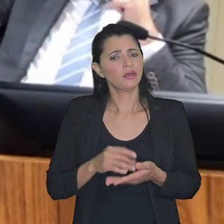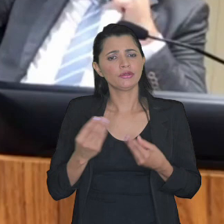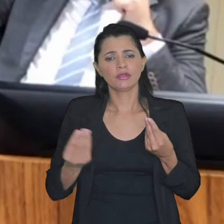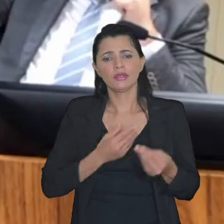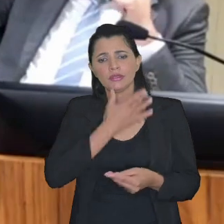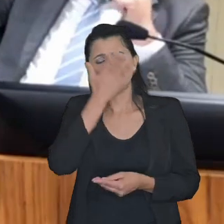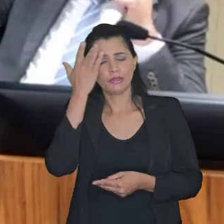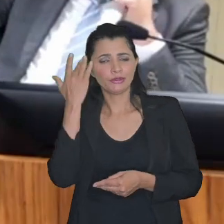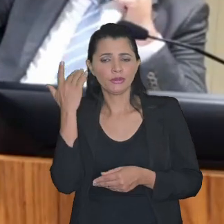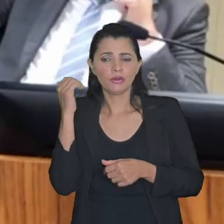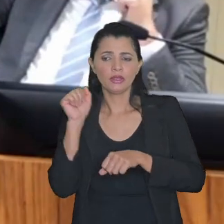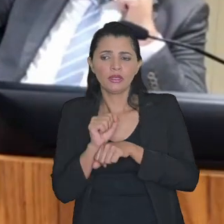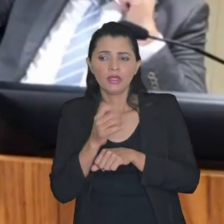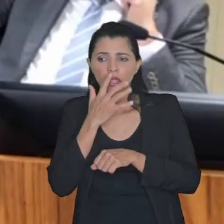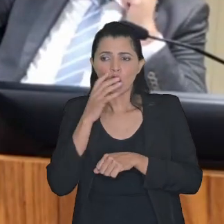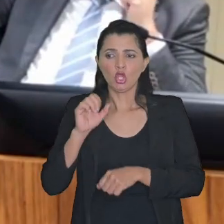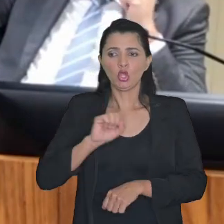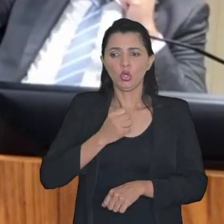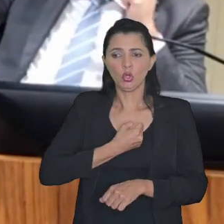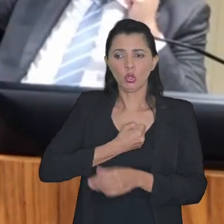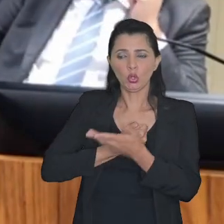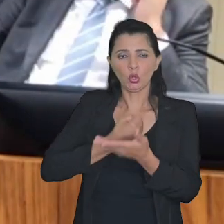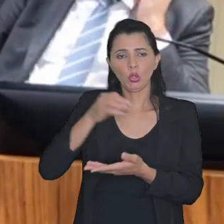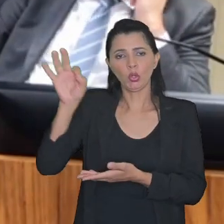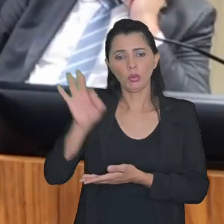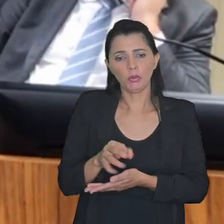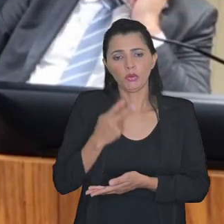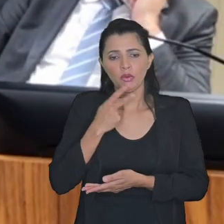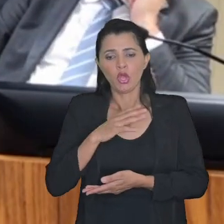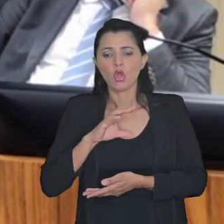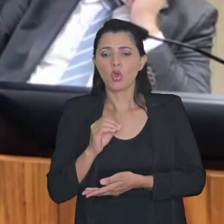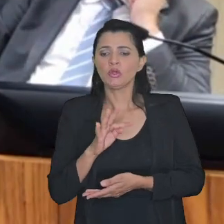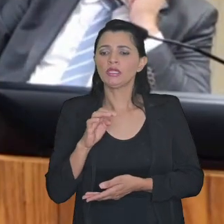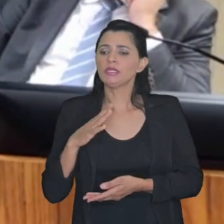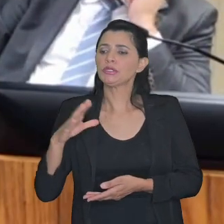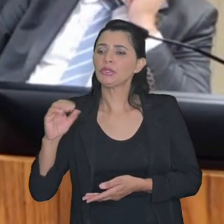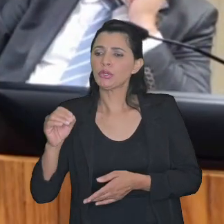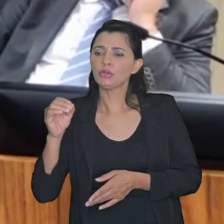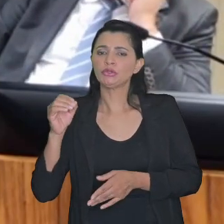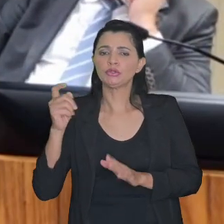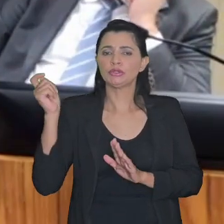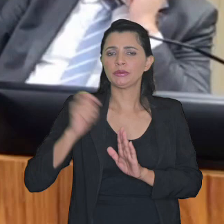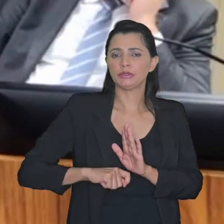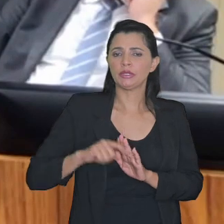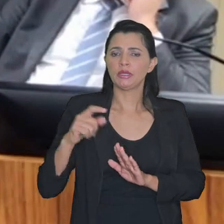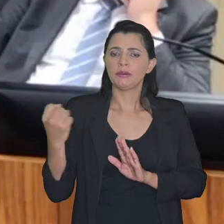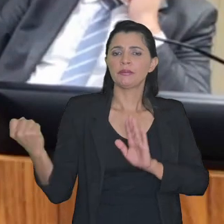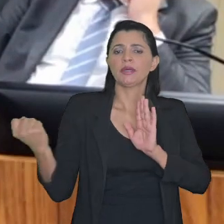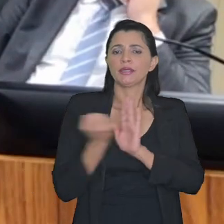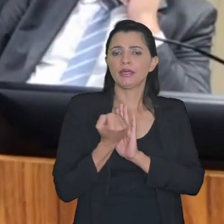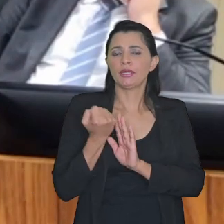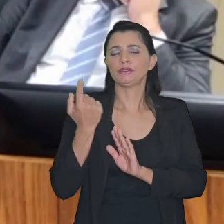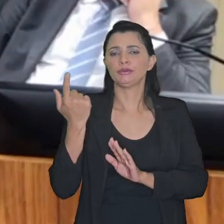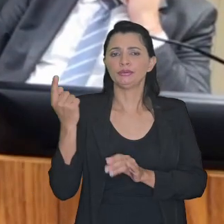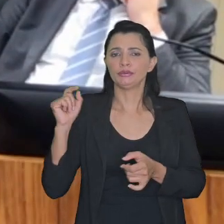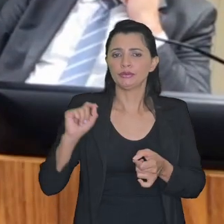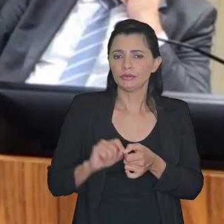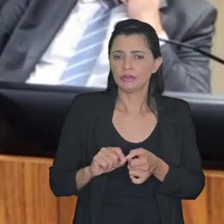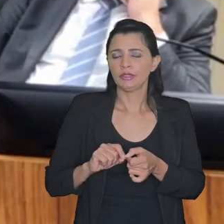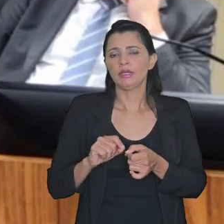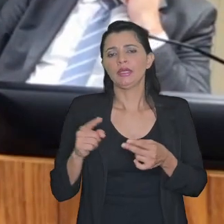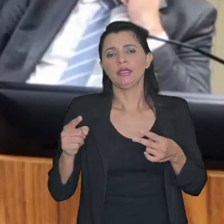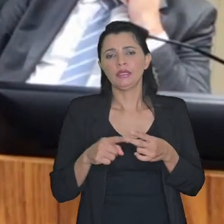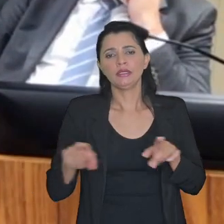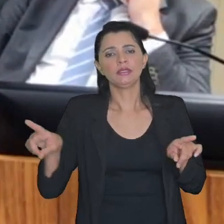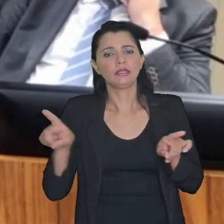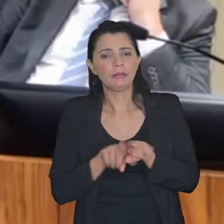as pessoas se encostam nessas estatísticas dizer que o contencioso tributário ele é marcado por execução e